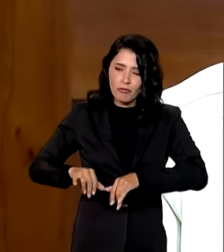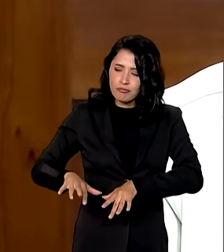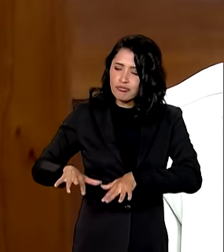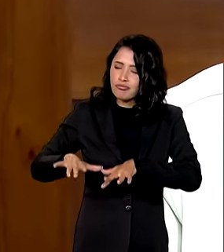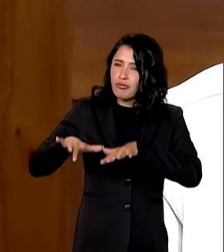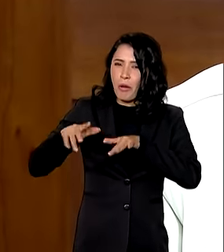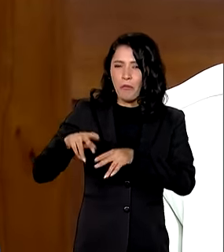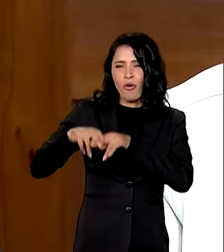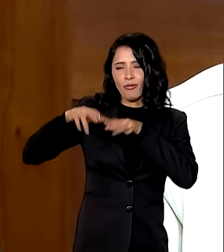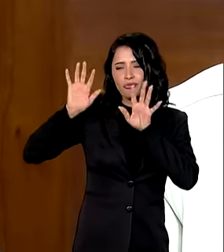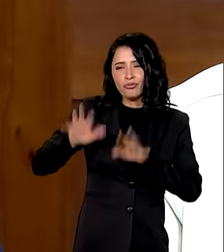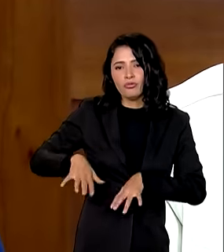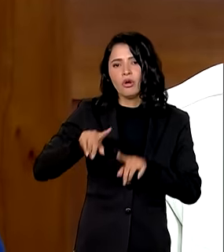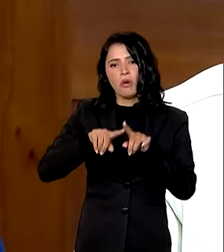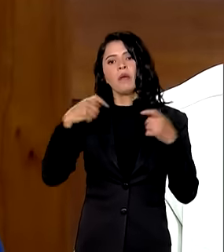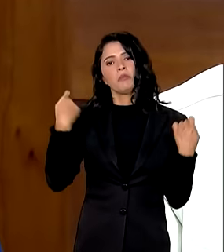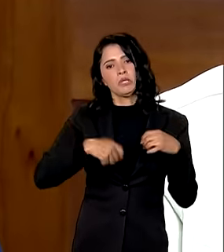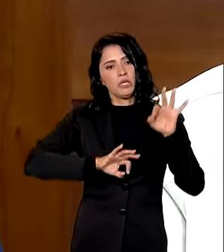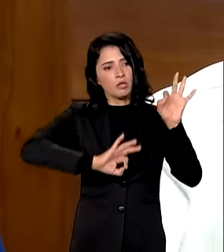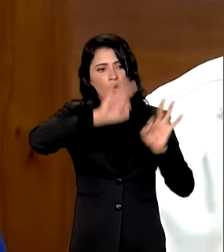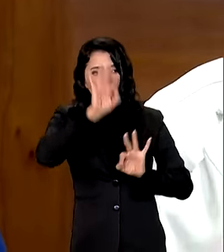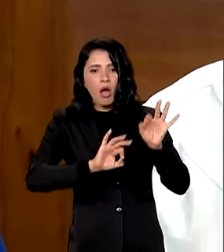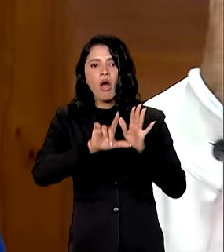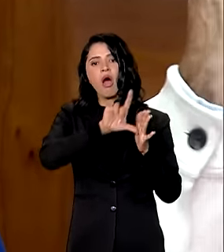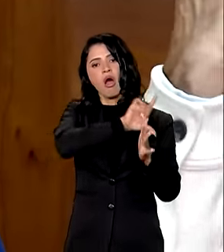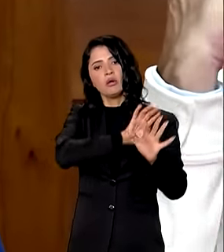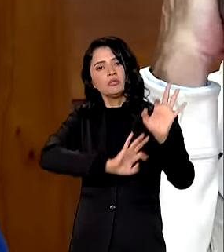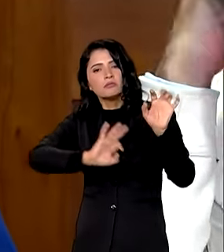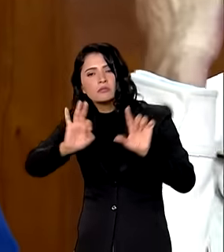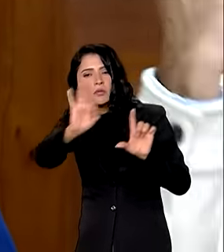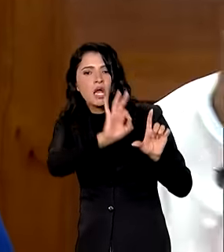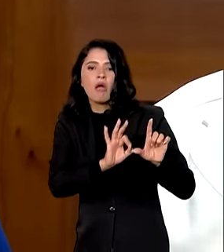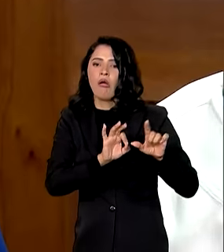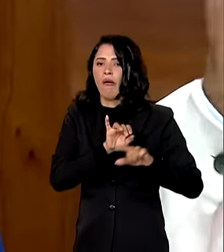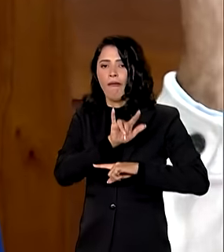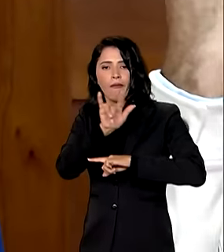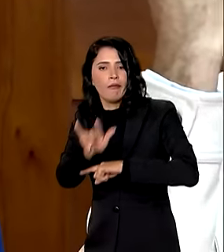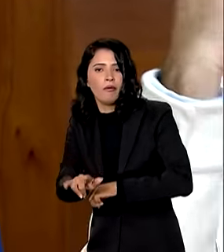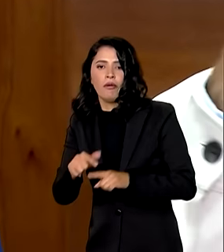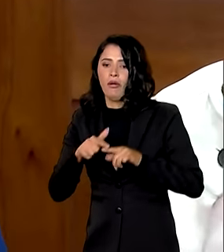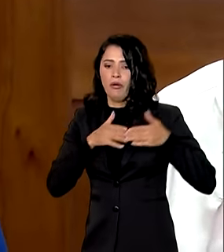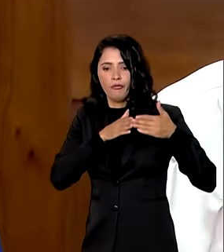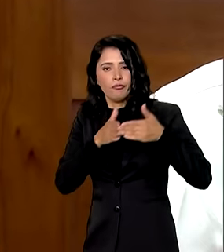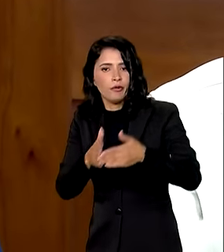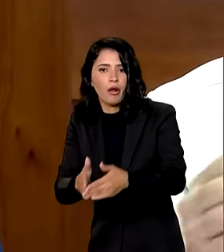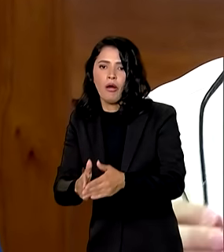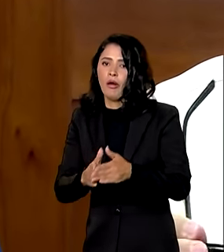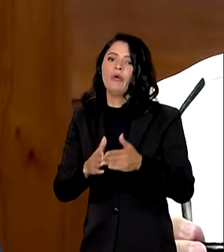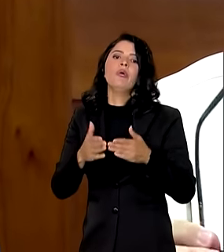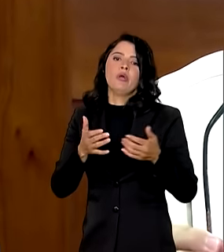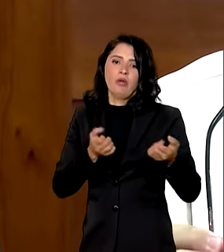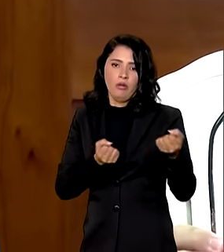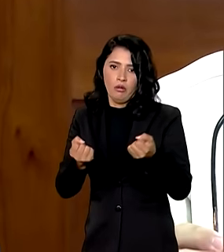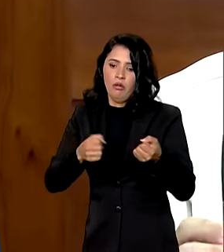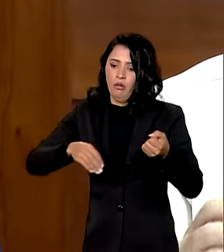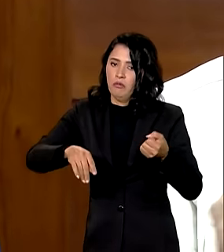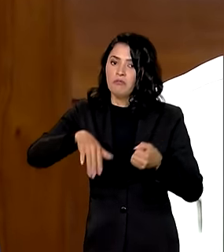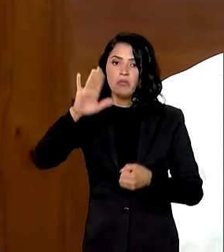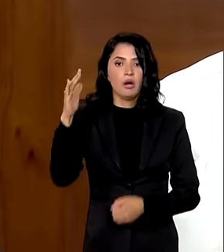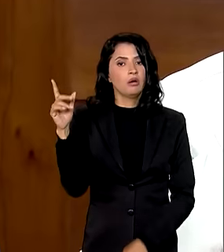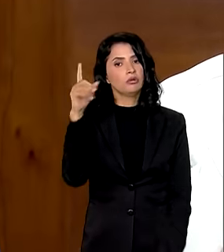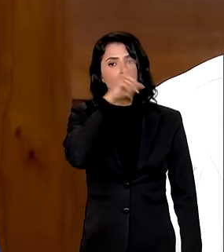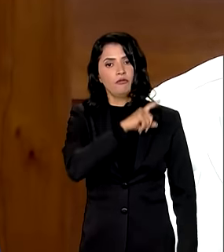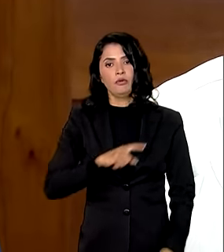logística, seja aérea, fluvial, marítima e até terrestre, que é mais difícil